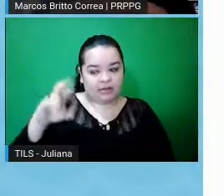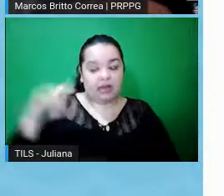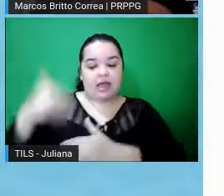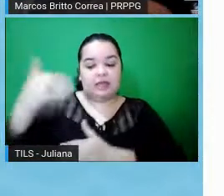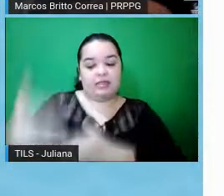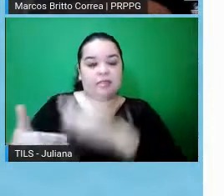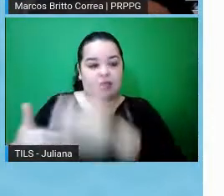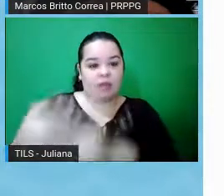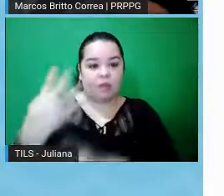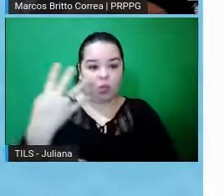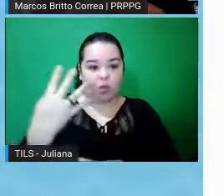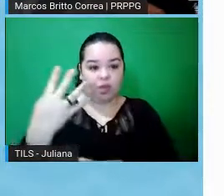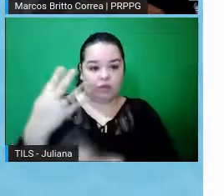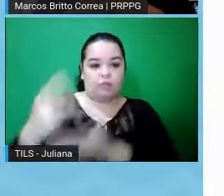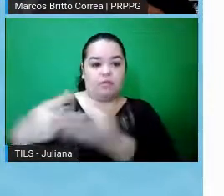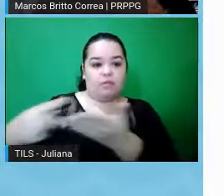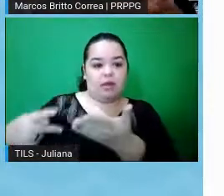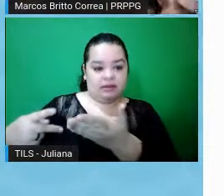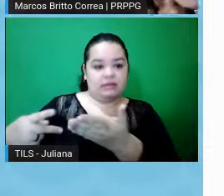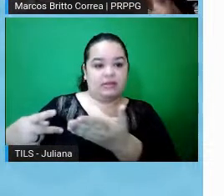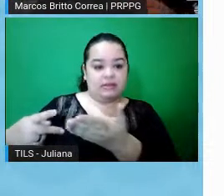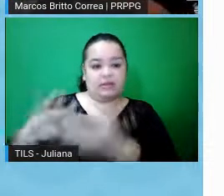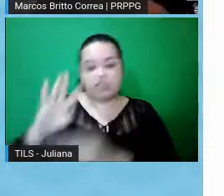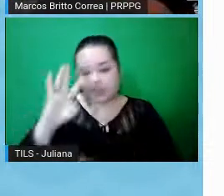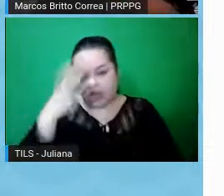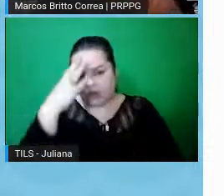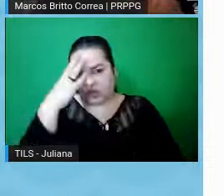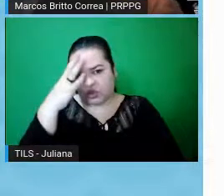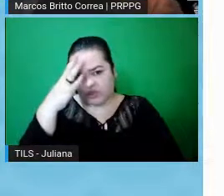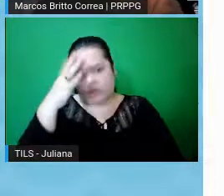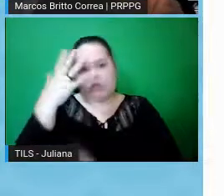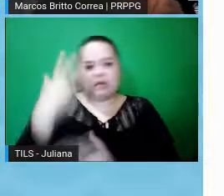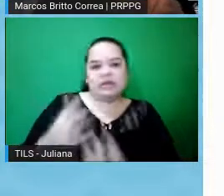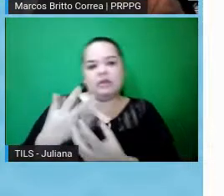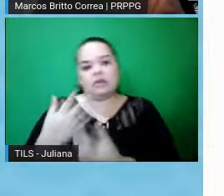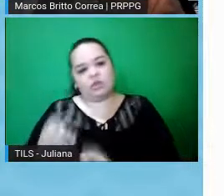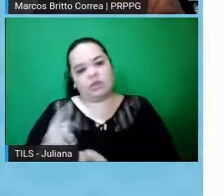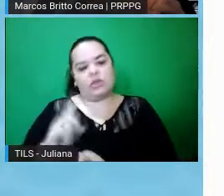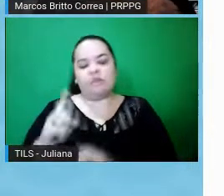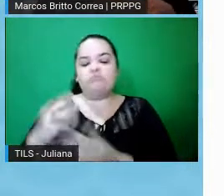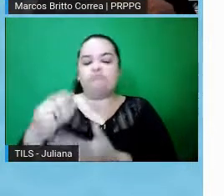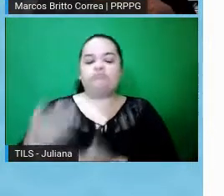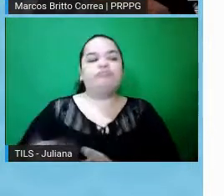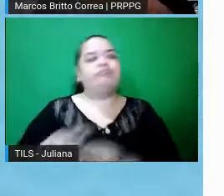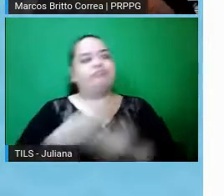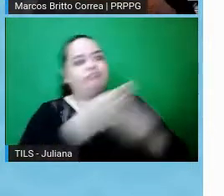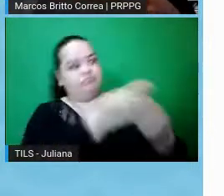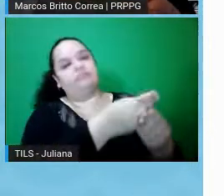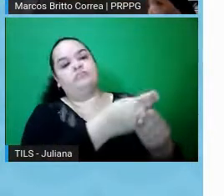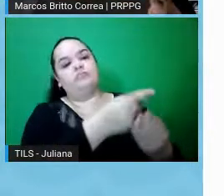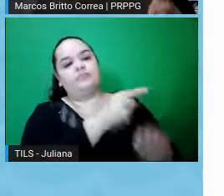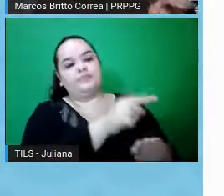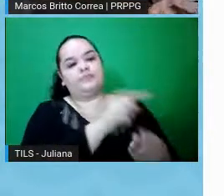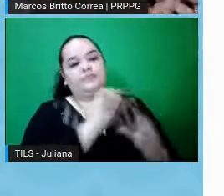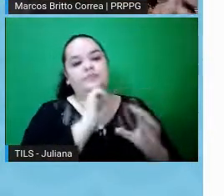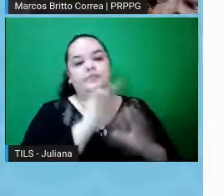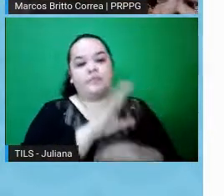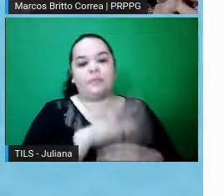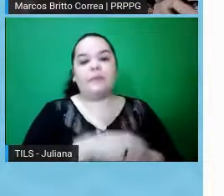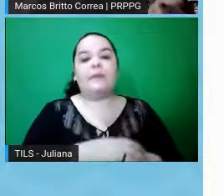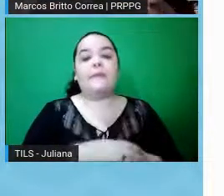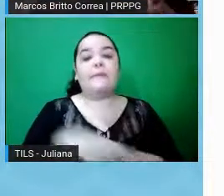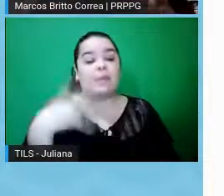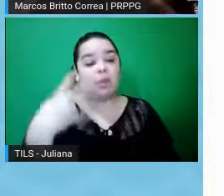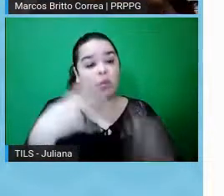parte do coordenador, né, do comitê de ética. A partir desse parecer, existem quatro